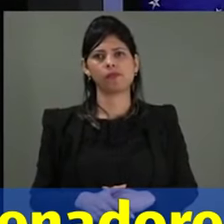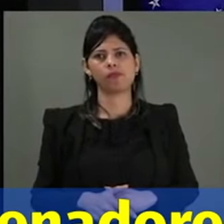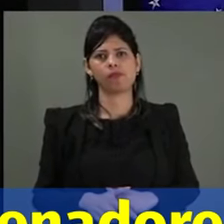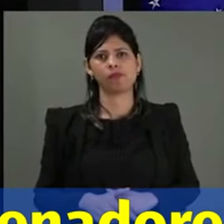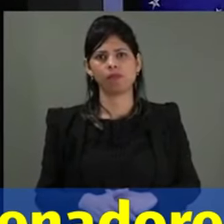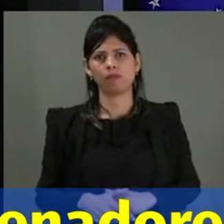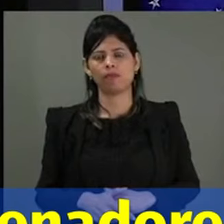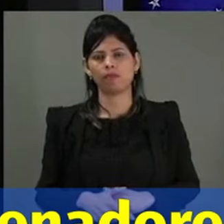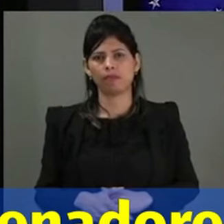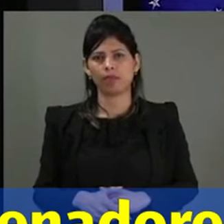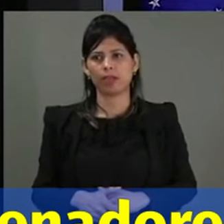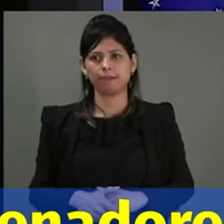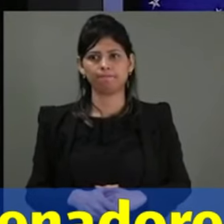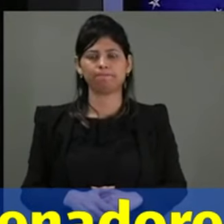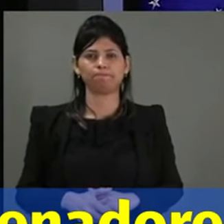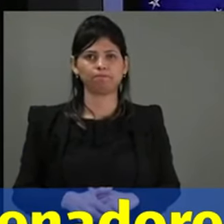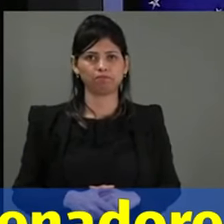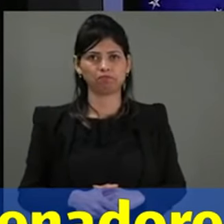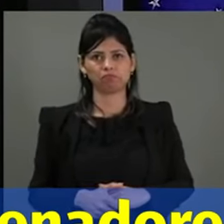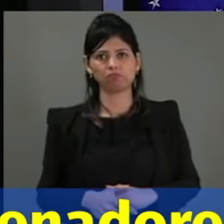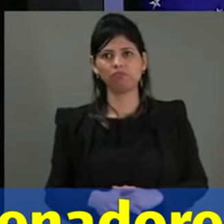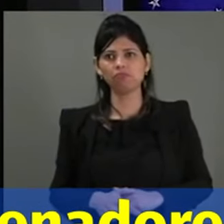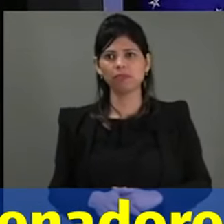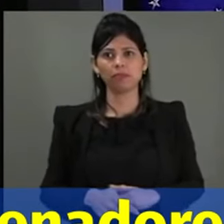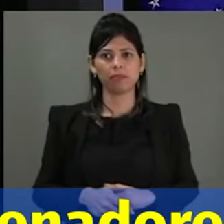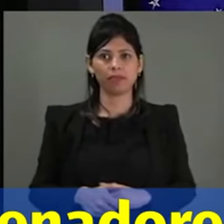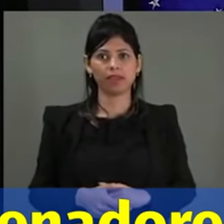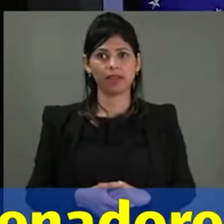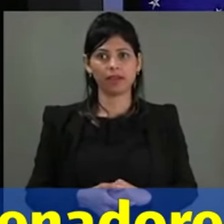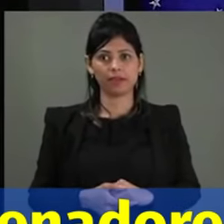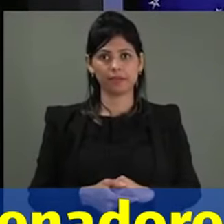eu quero dizer que o que eu ouvi hoje,